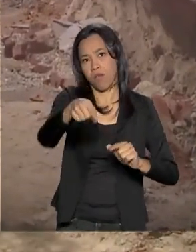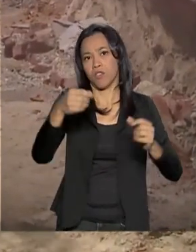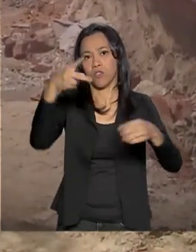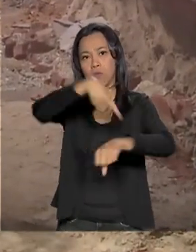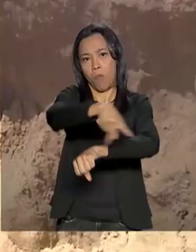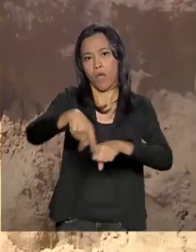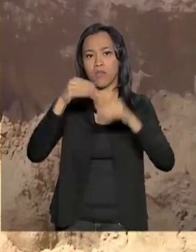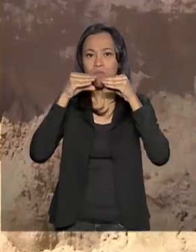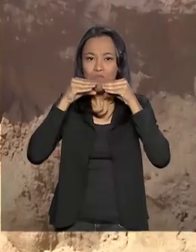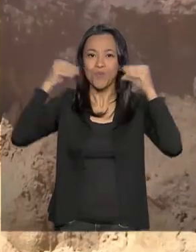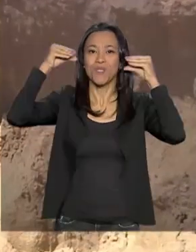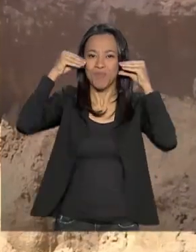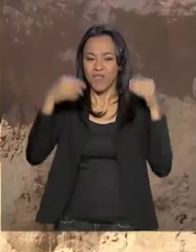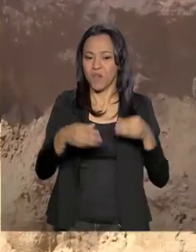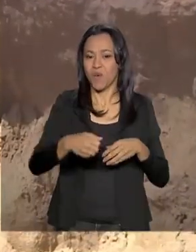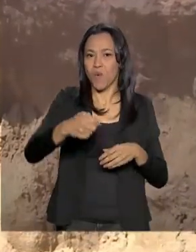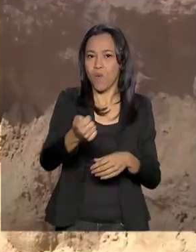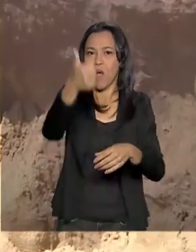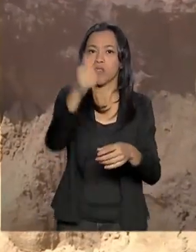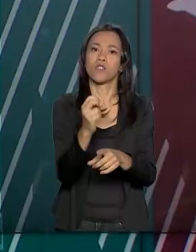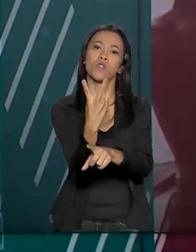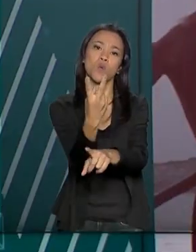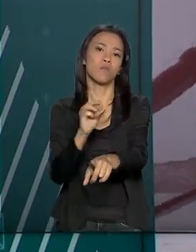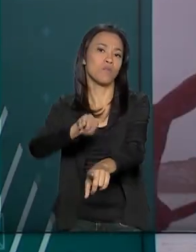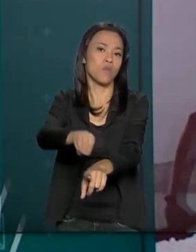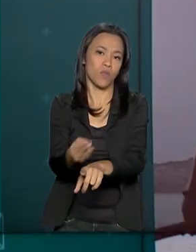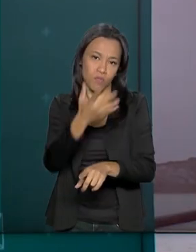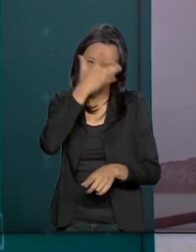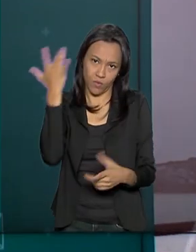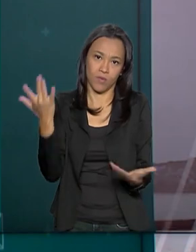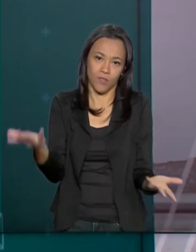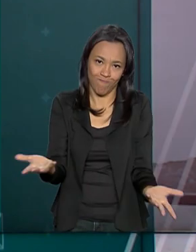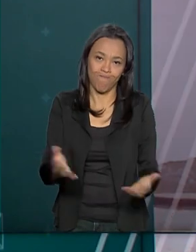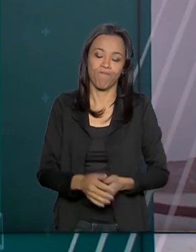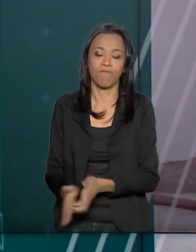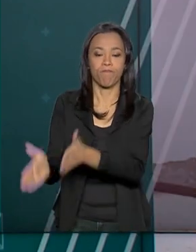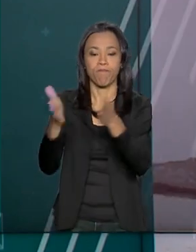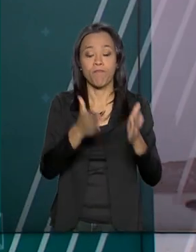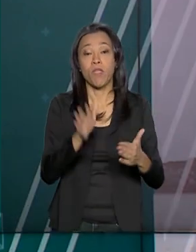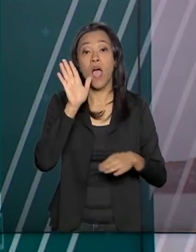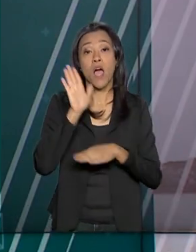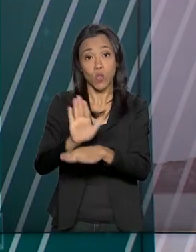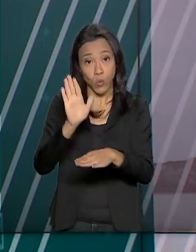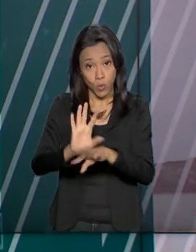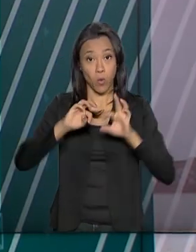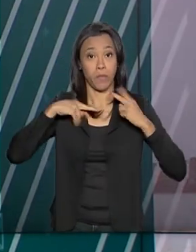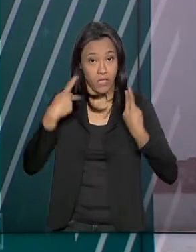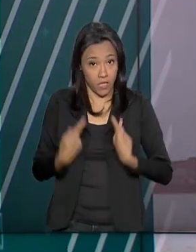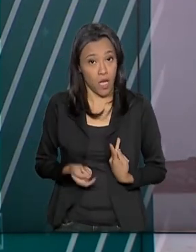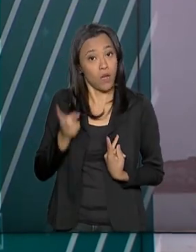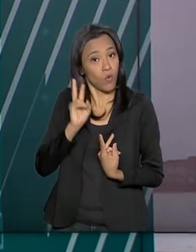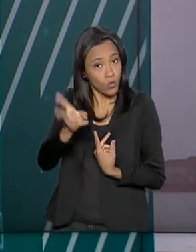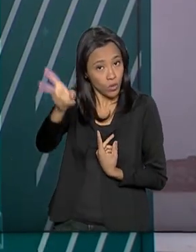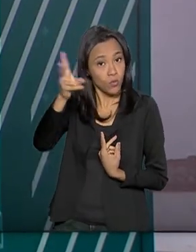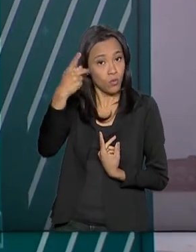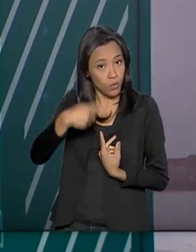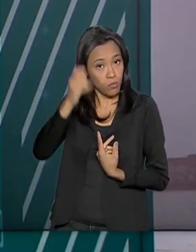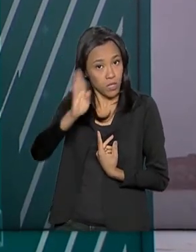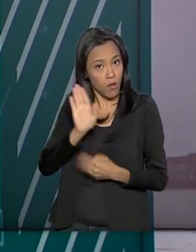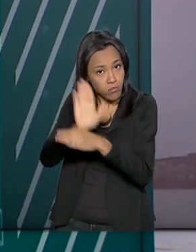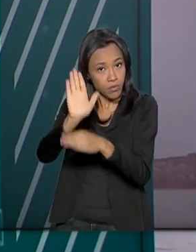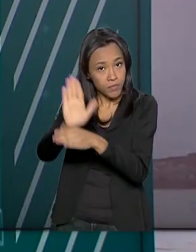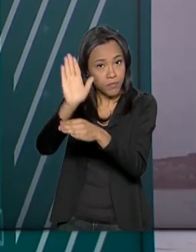atingiu quase 2 milhões de pessoas. E olha, a ajuda humanitária brasileira continua em Moçambique. O